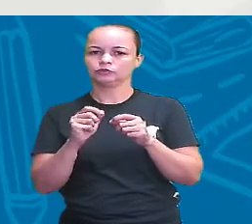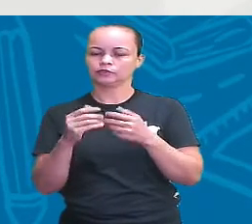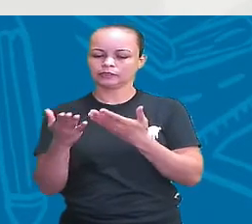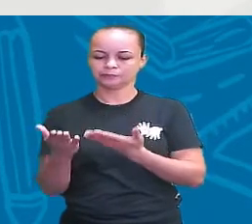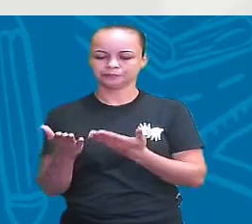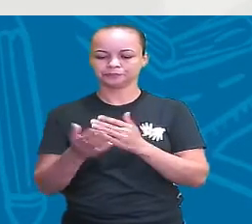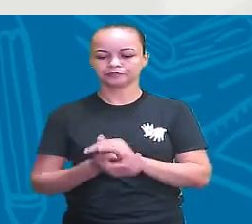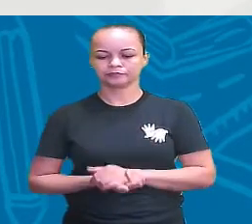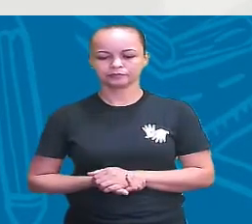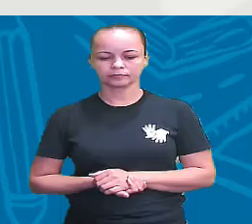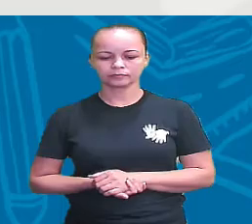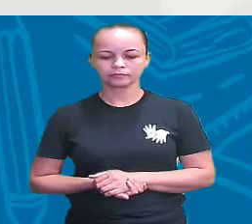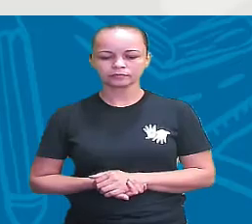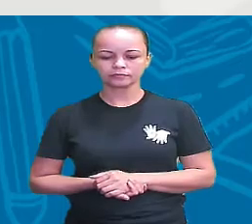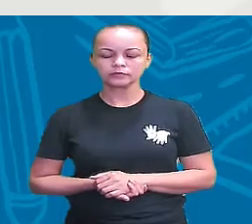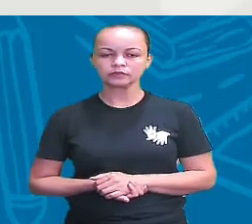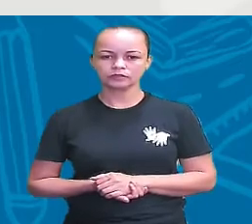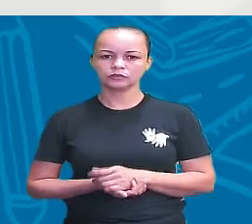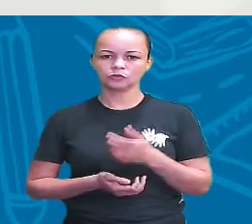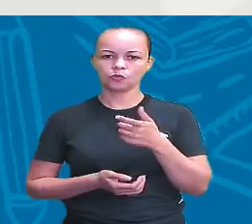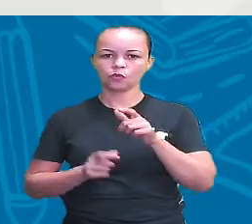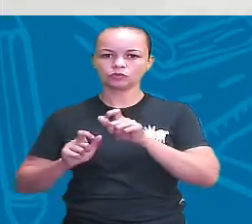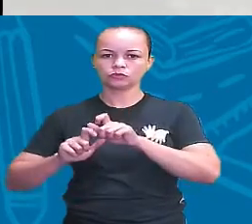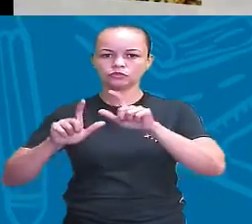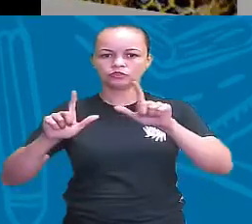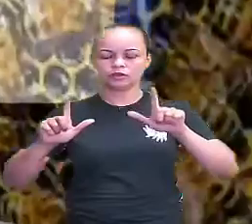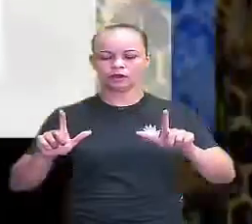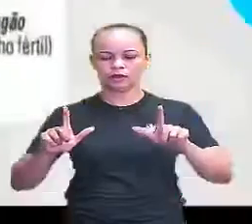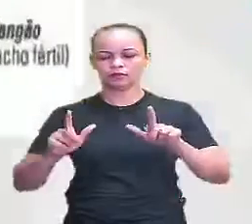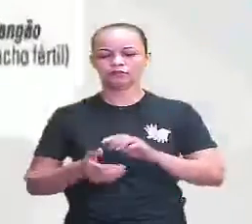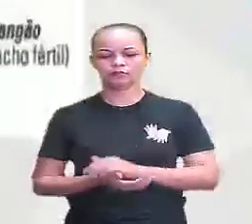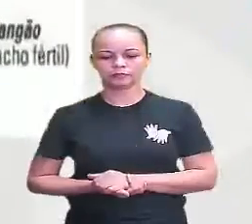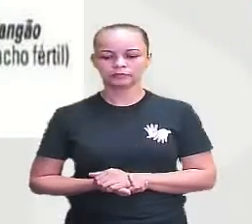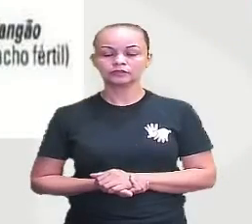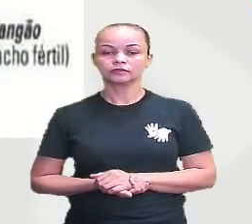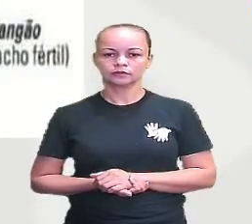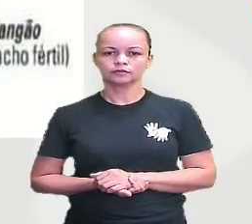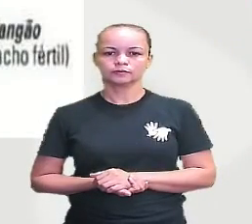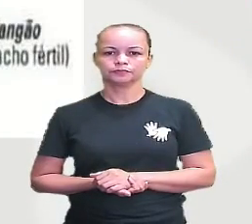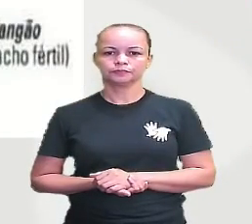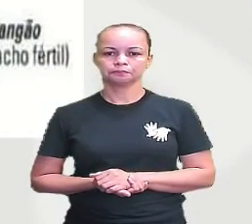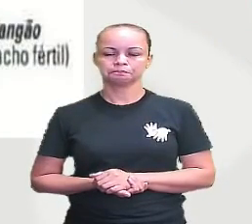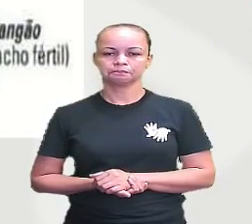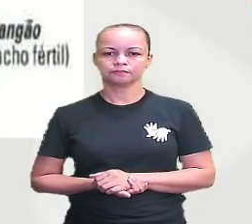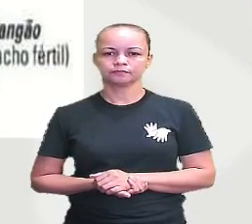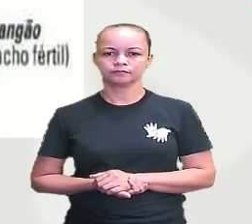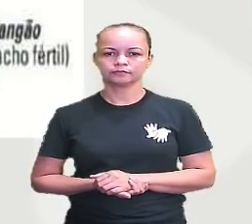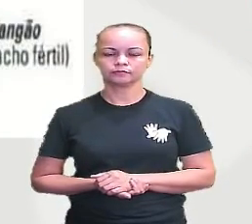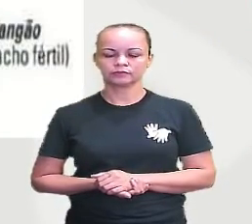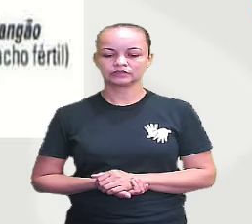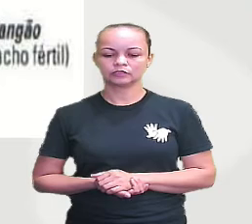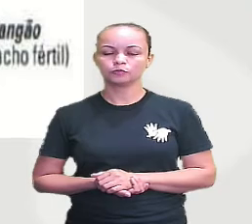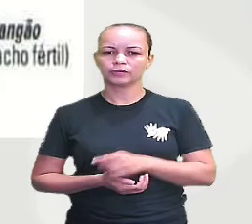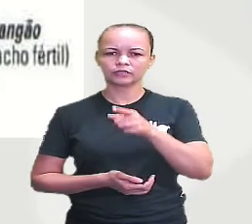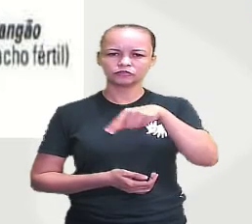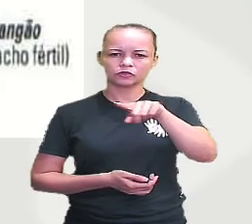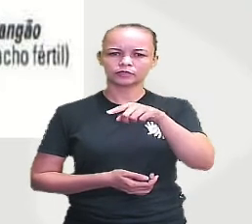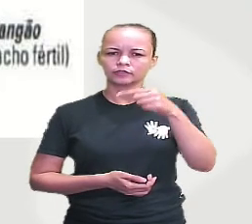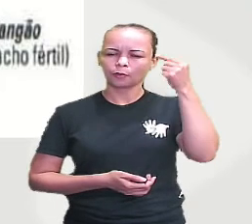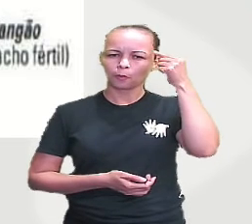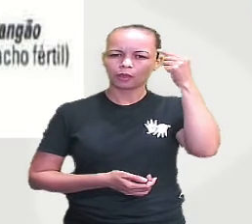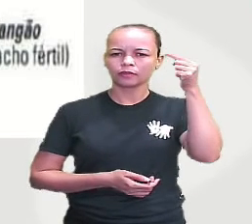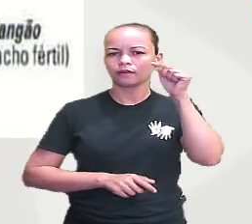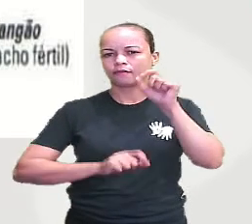isso. E aí, por favor, professor, vamos para o nosso próximo slide, eu vou pedir para a produção justamente abrir esse slide. Perfeito. E aqui, só para vocês terem uma ideia, gente,